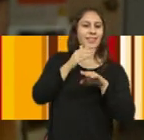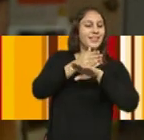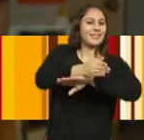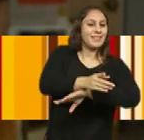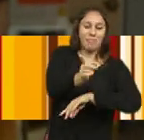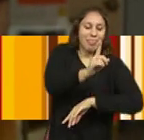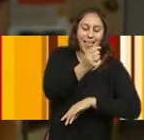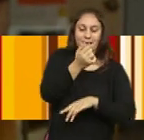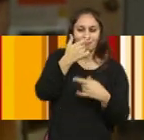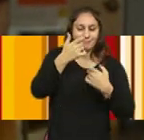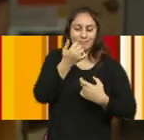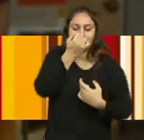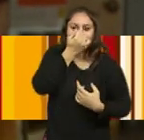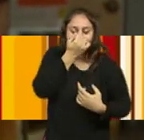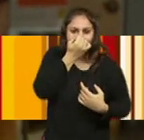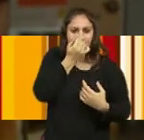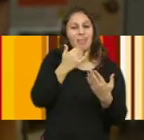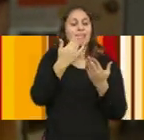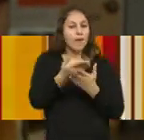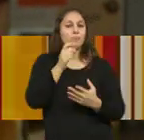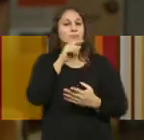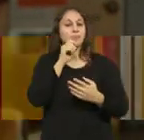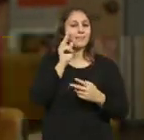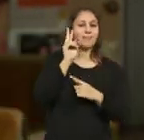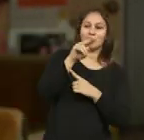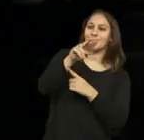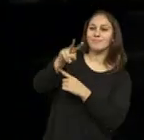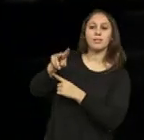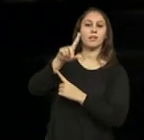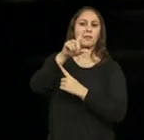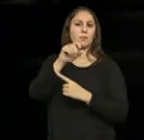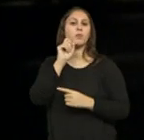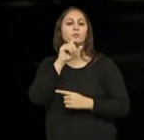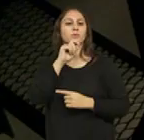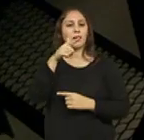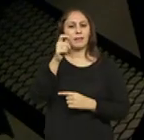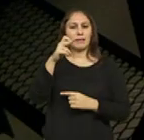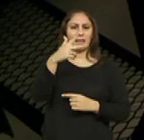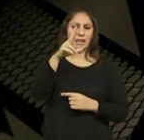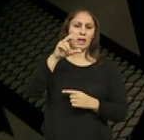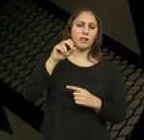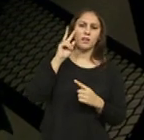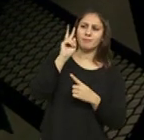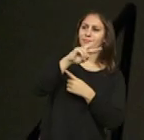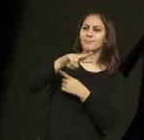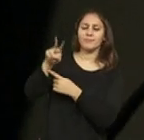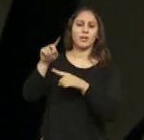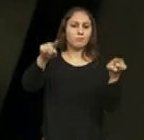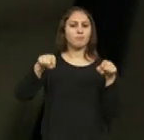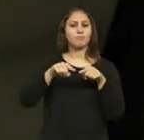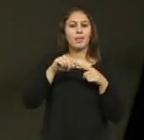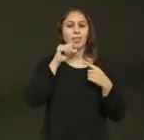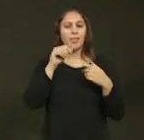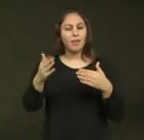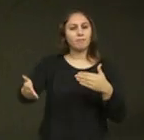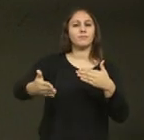e assim descobrir também uma outra maneira de ver este teatrão. Espaços de ensaio, normalmente reservados só ao momento